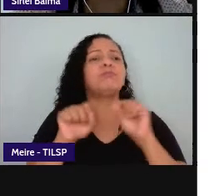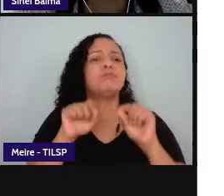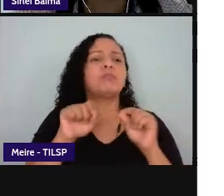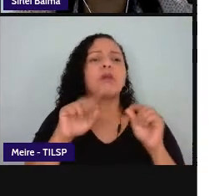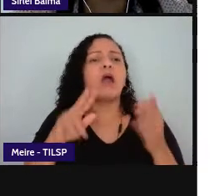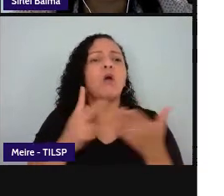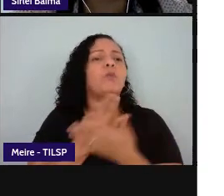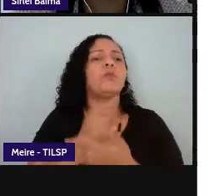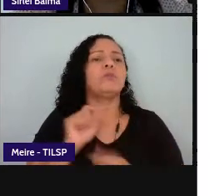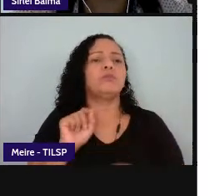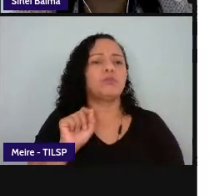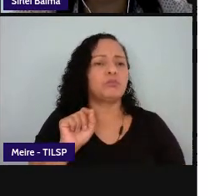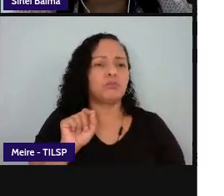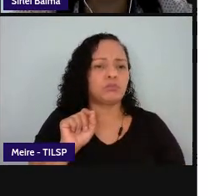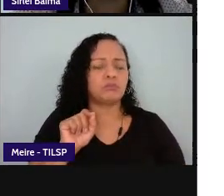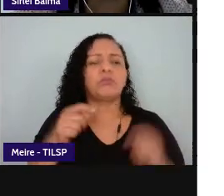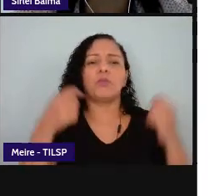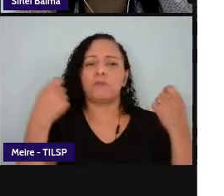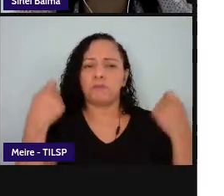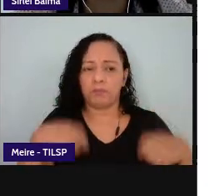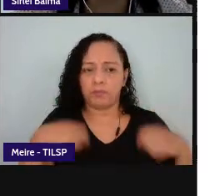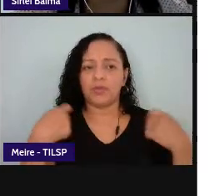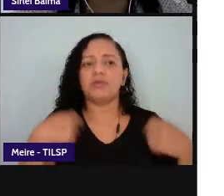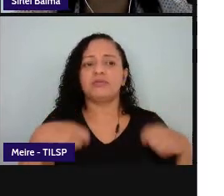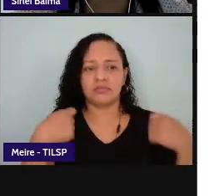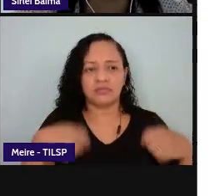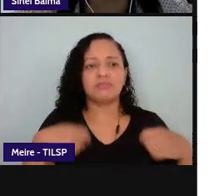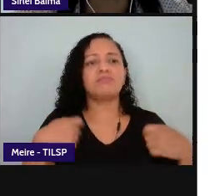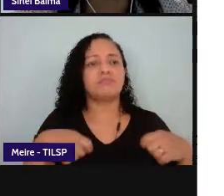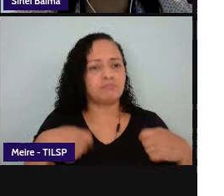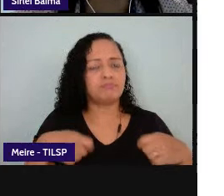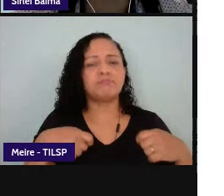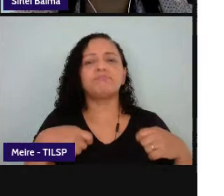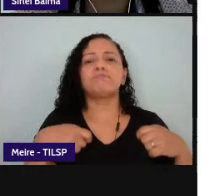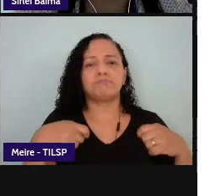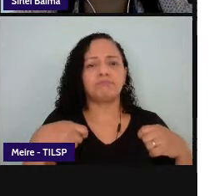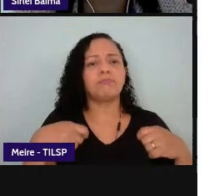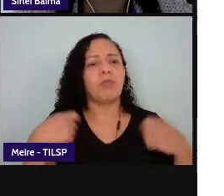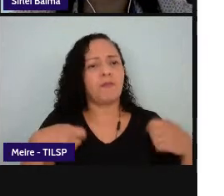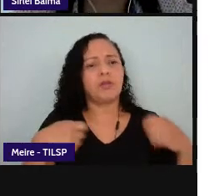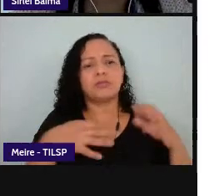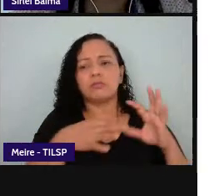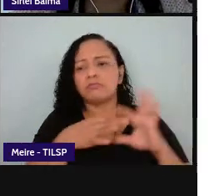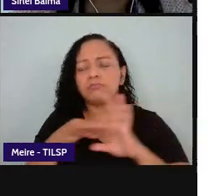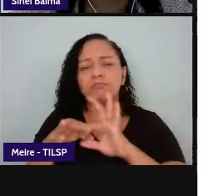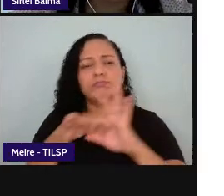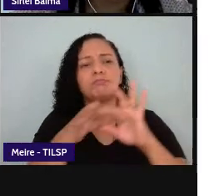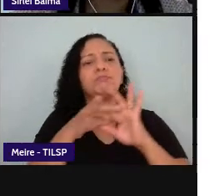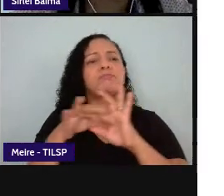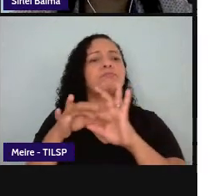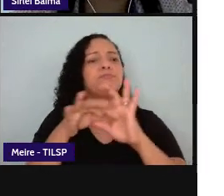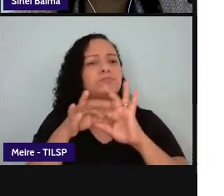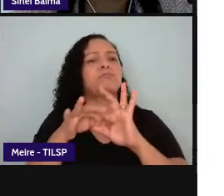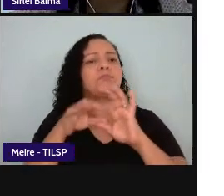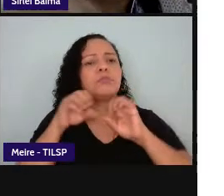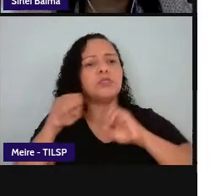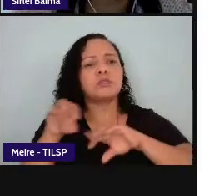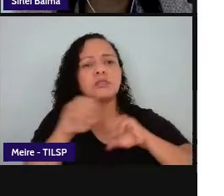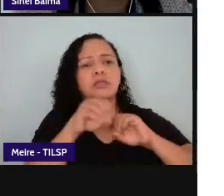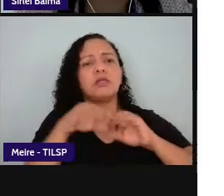requer requer muito das redes requer muito do ensino requer programas